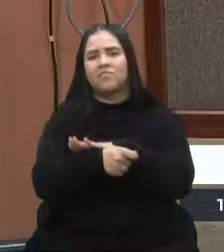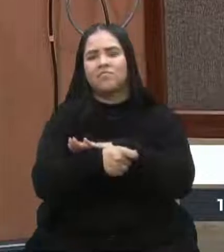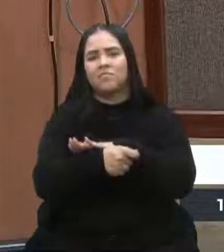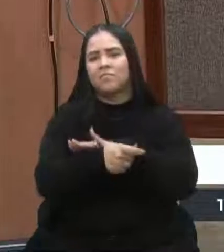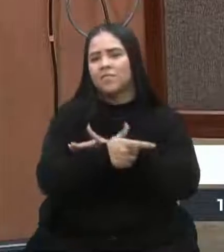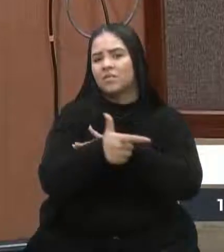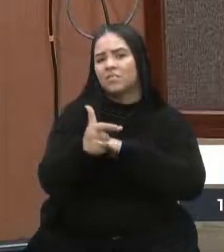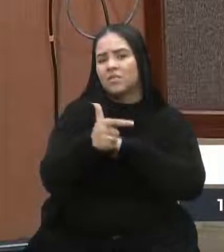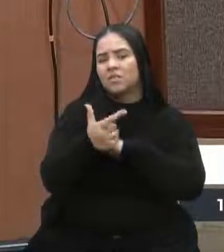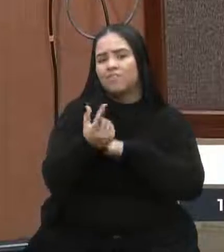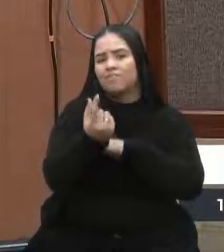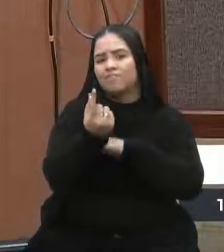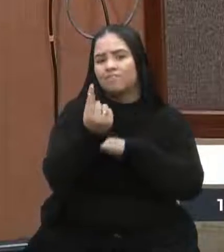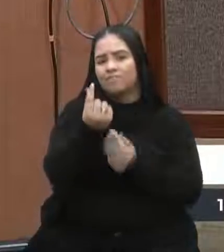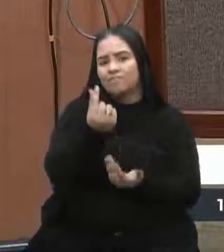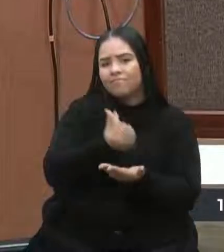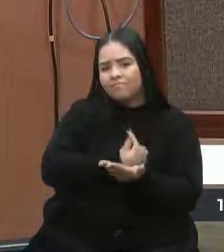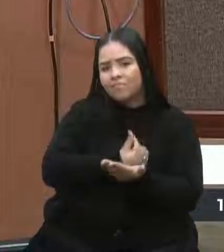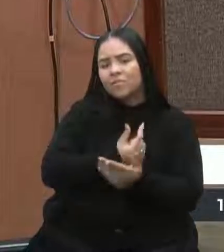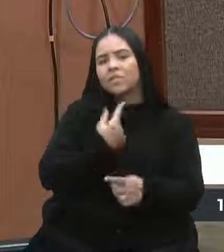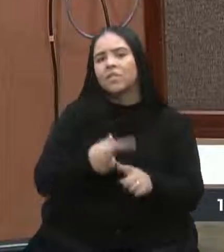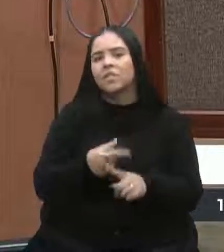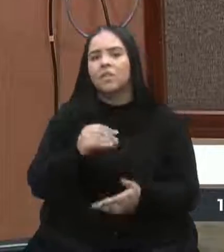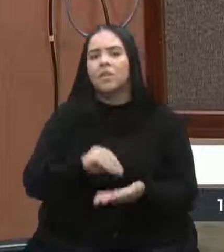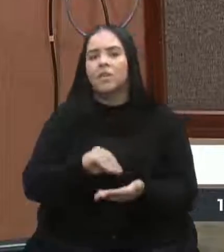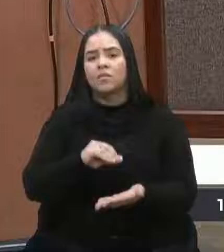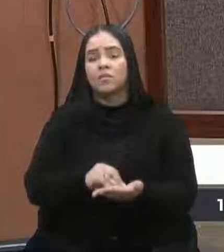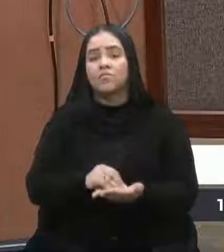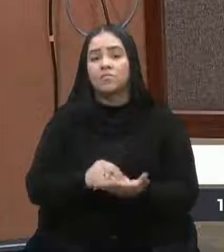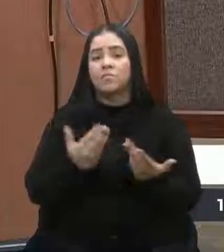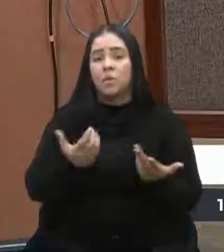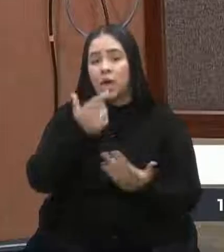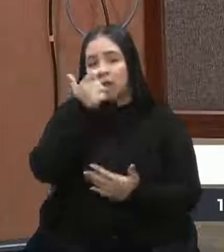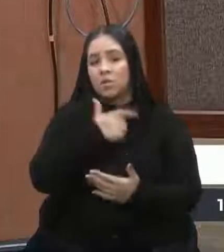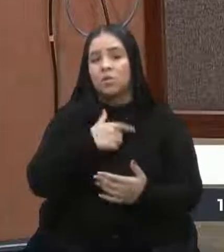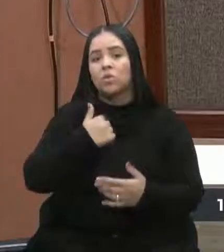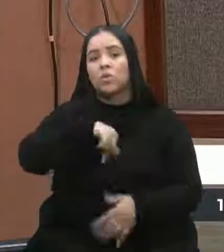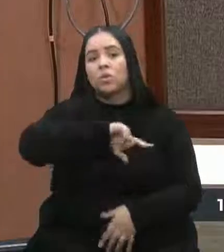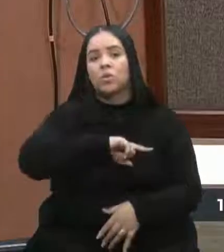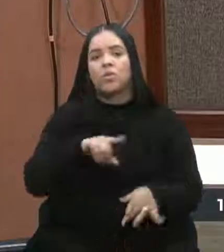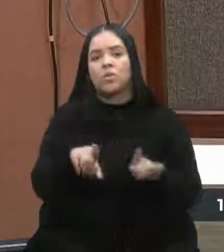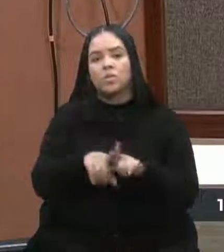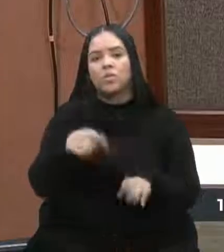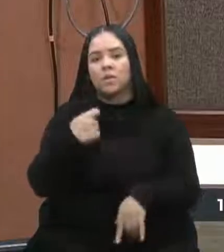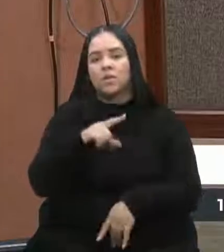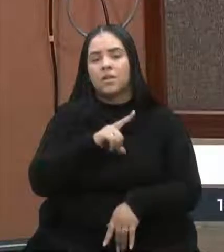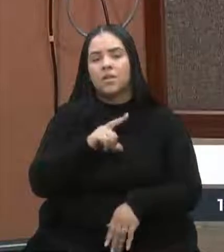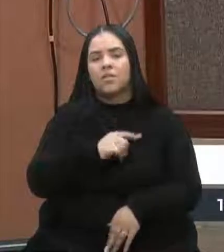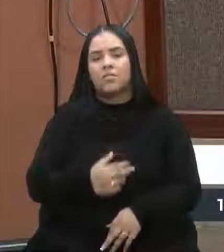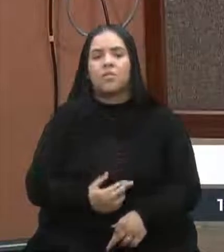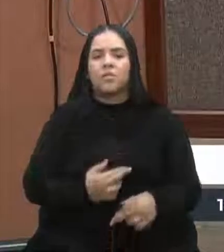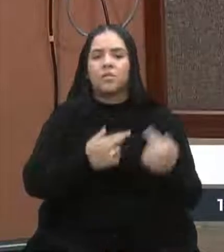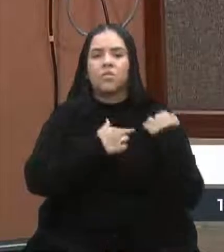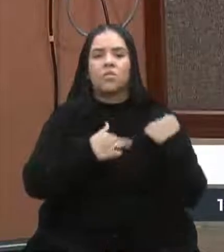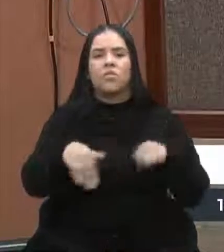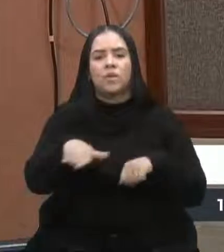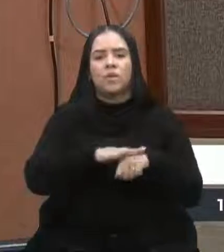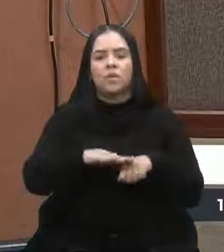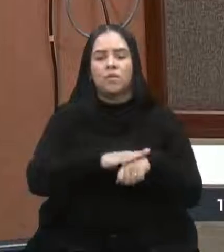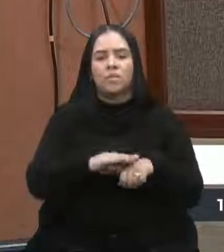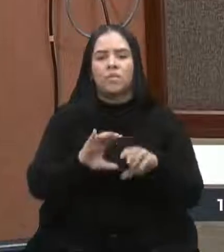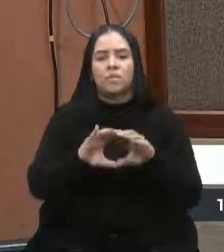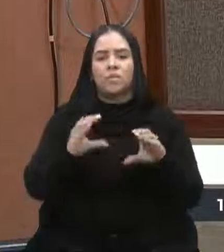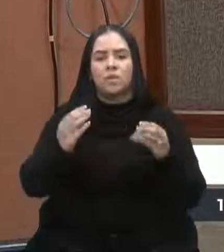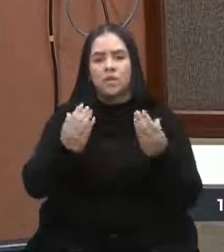acaba sendo relativo pelas faltas. Então, eu acho que também nós precisamos ter essa responsabilidade de conversar com as comunidades e tentar